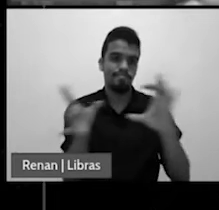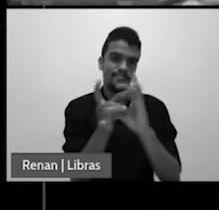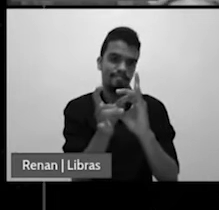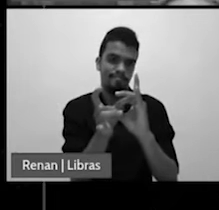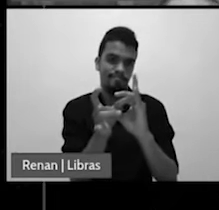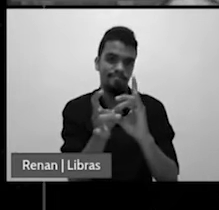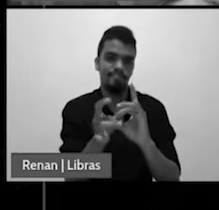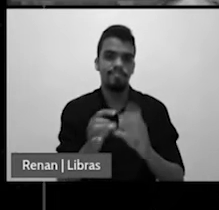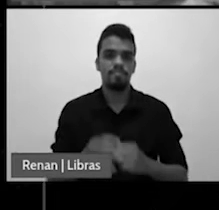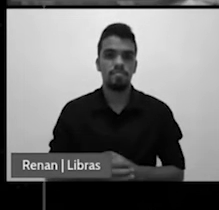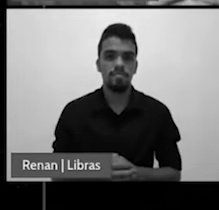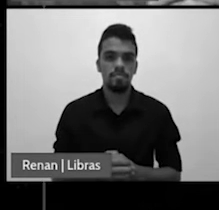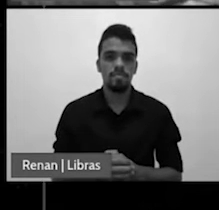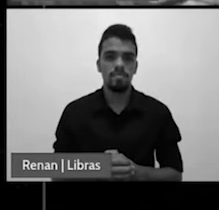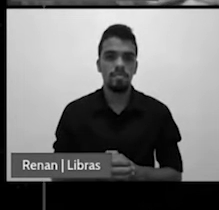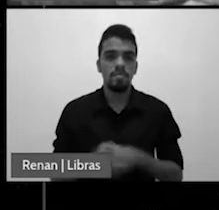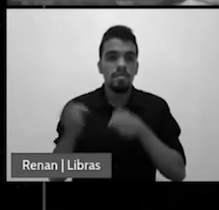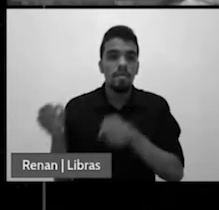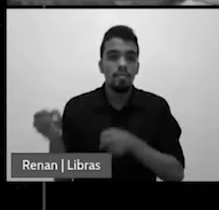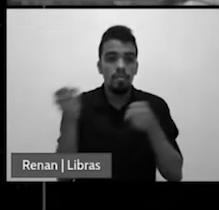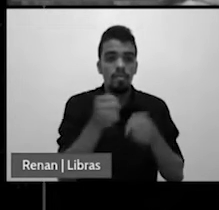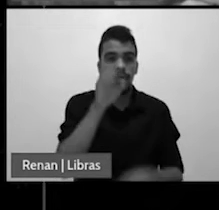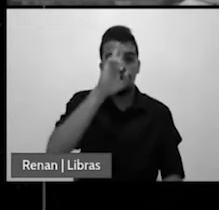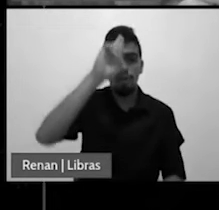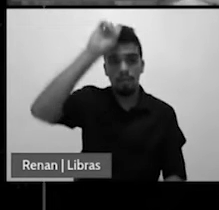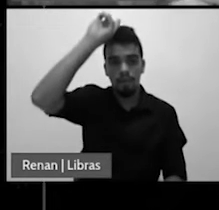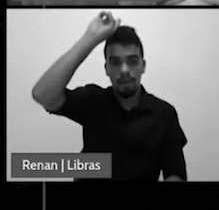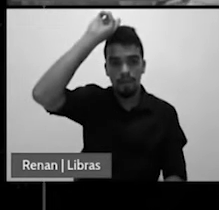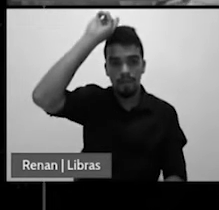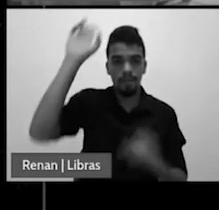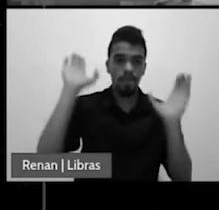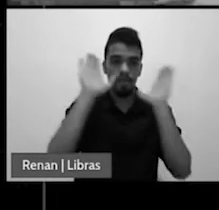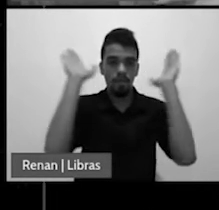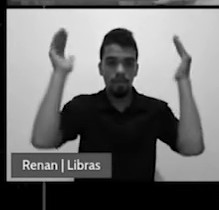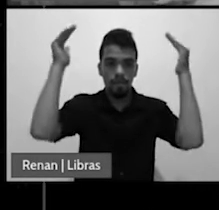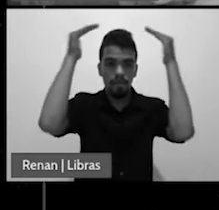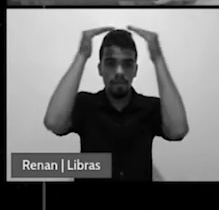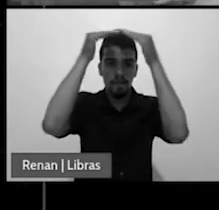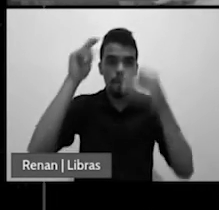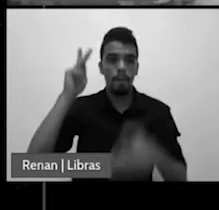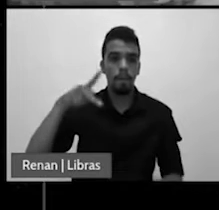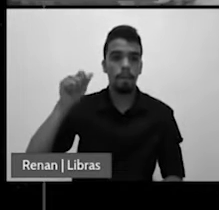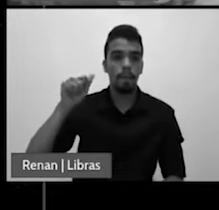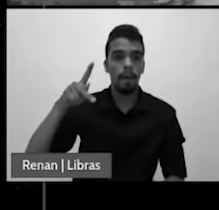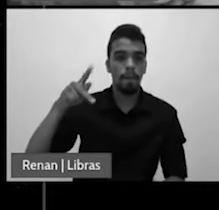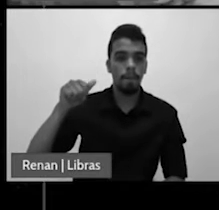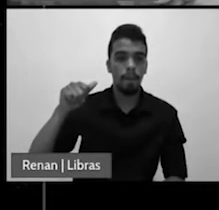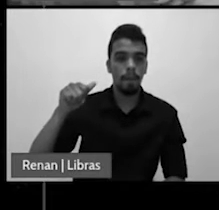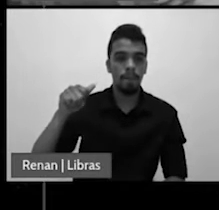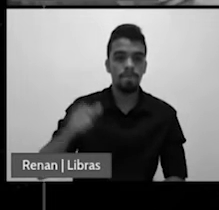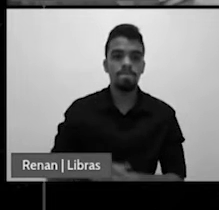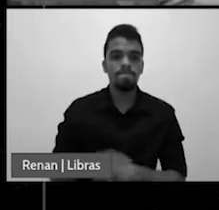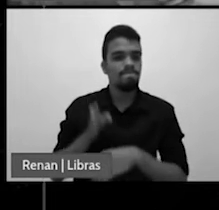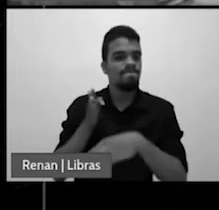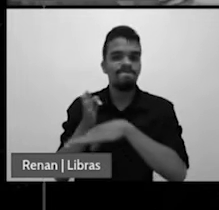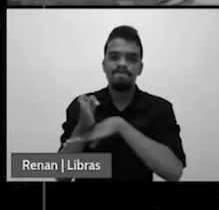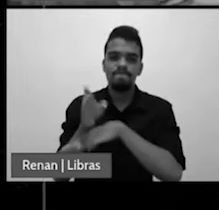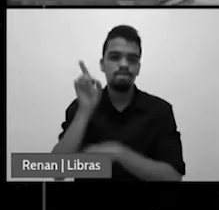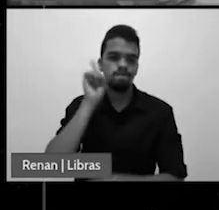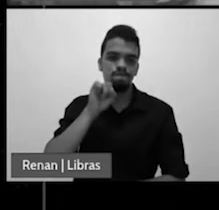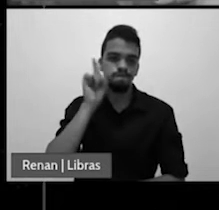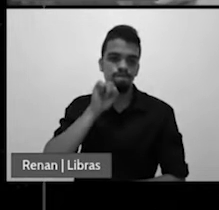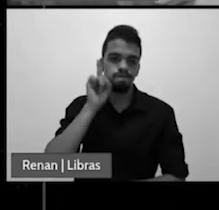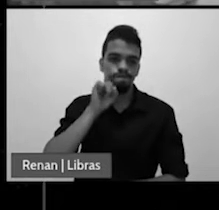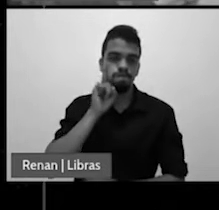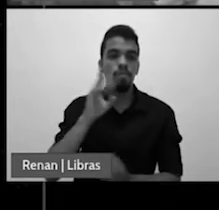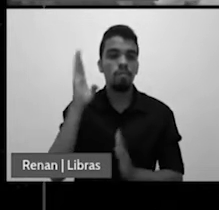amigos o Papa o Pontífice de Roma não visitou os Estados Unidos durante um período de mais de